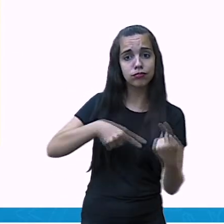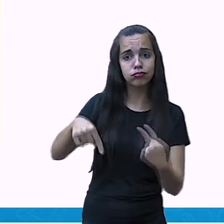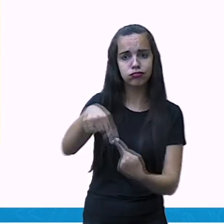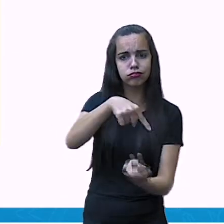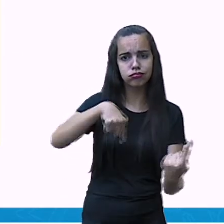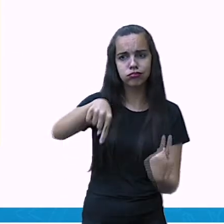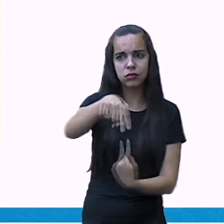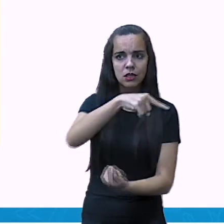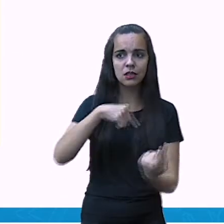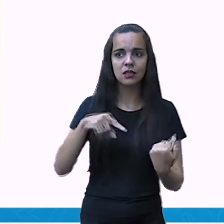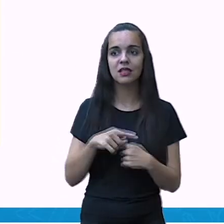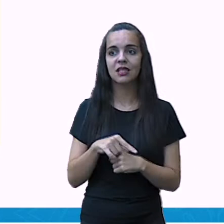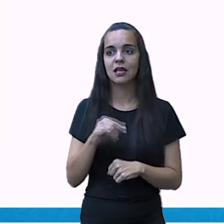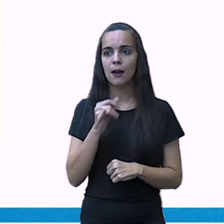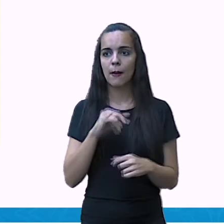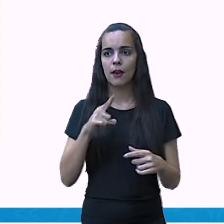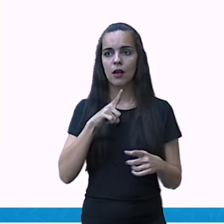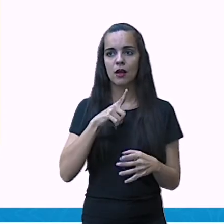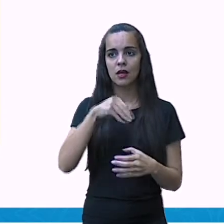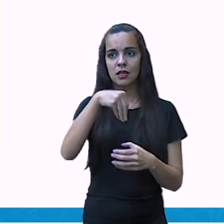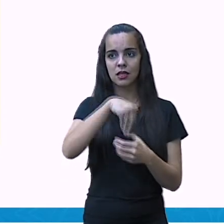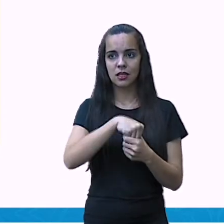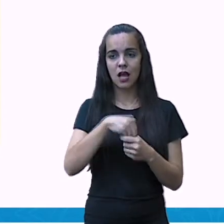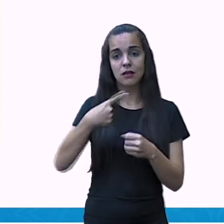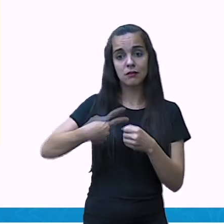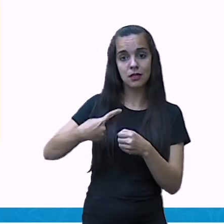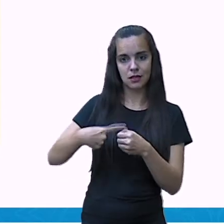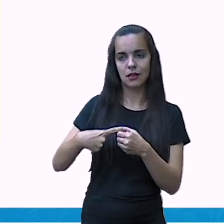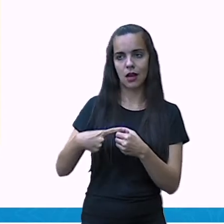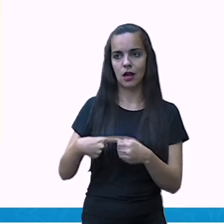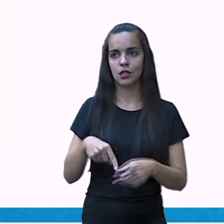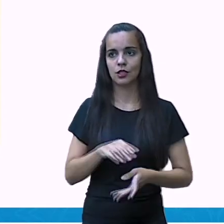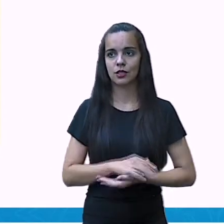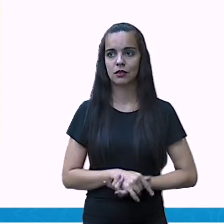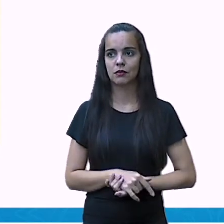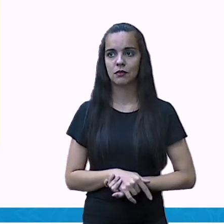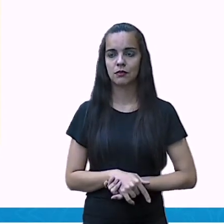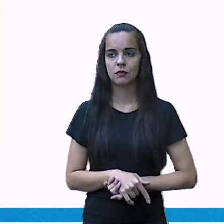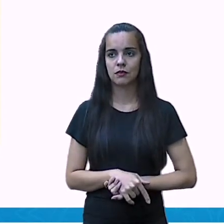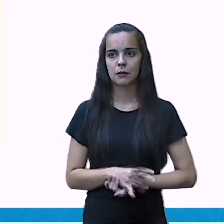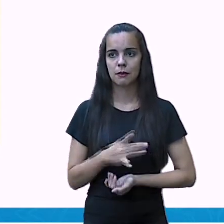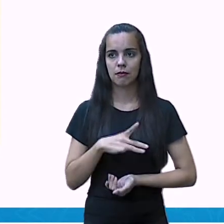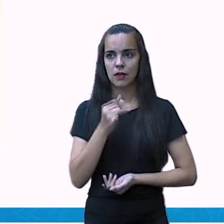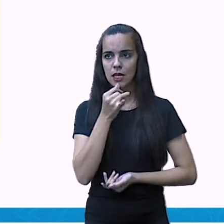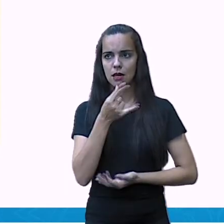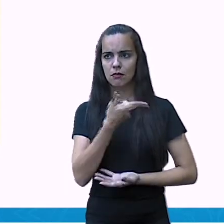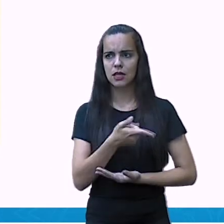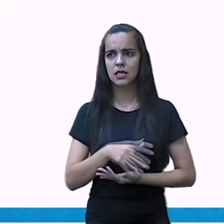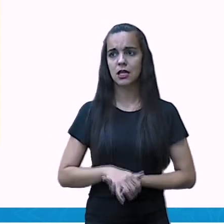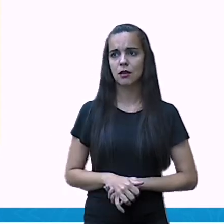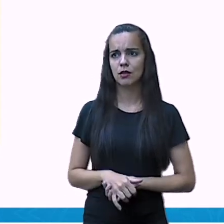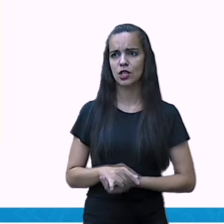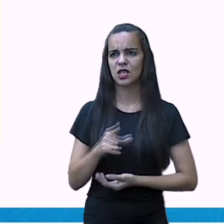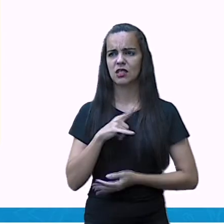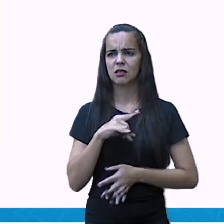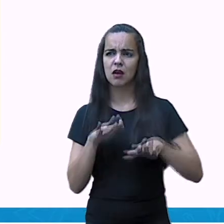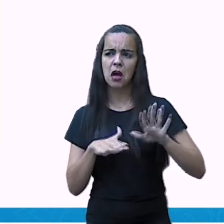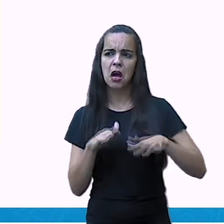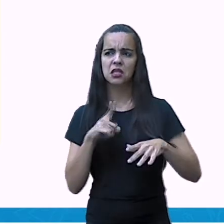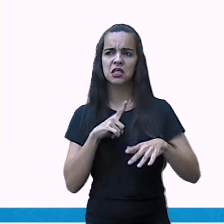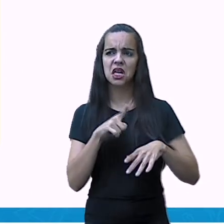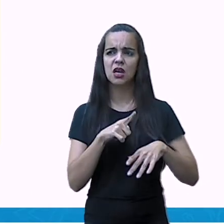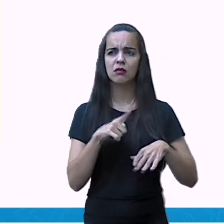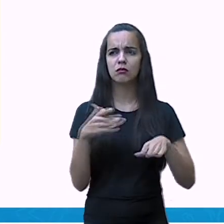suburbanos, que é dentro da cidade, tá, além dos frequentes congestionamentos